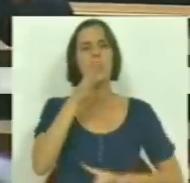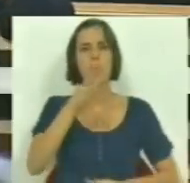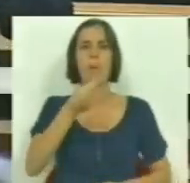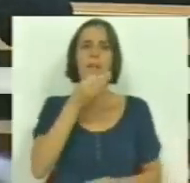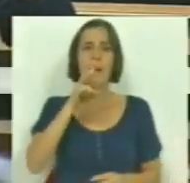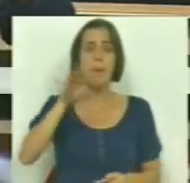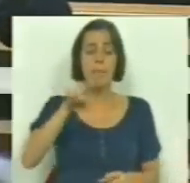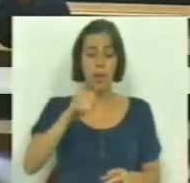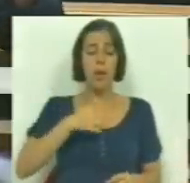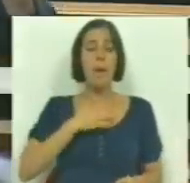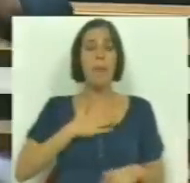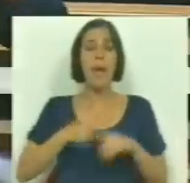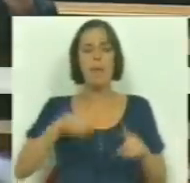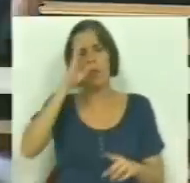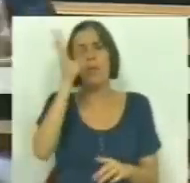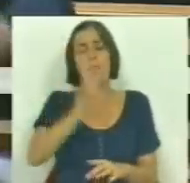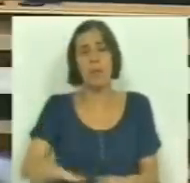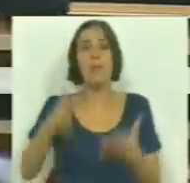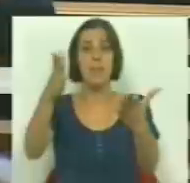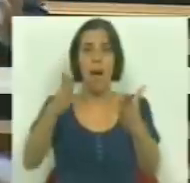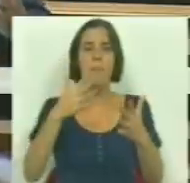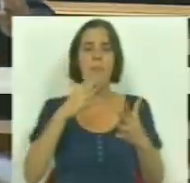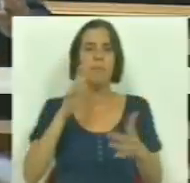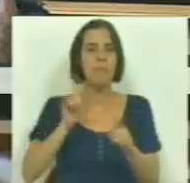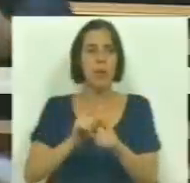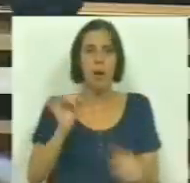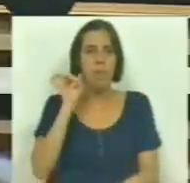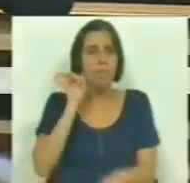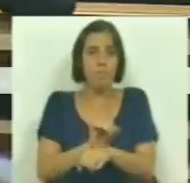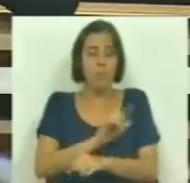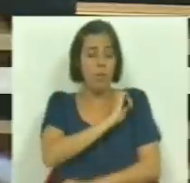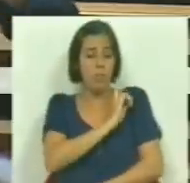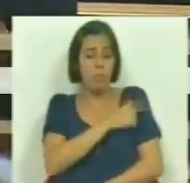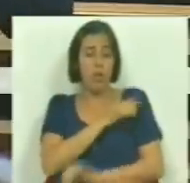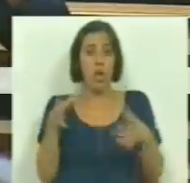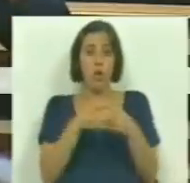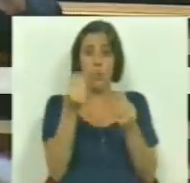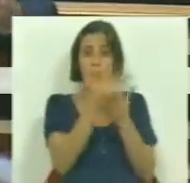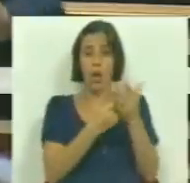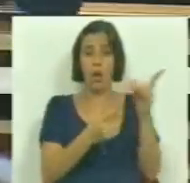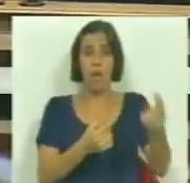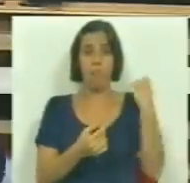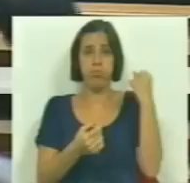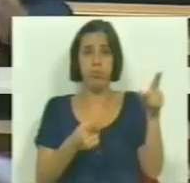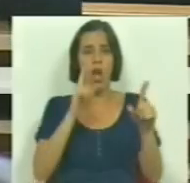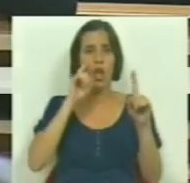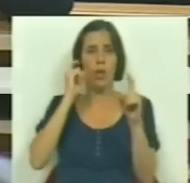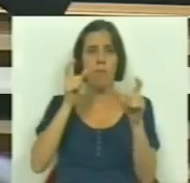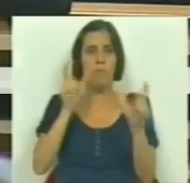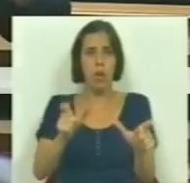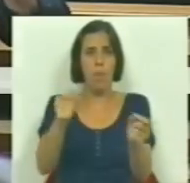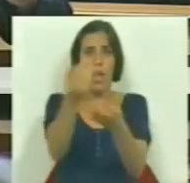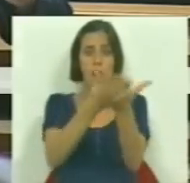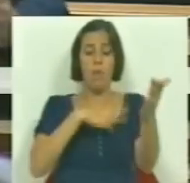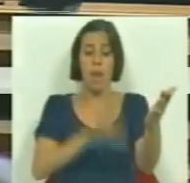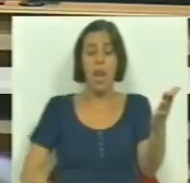falar de micro, pequenas e médias empresas quando sabem que elas são esmagadas pelo poder dos grupos económicos que toma conta da economia